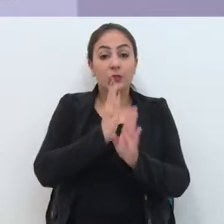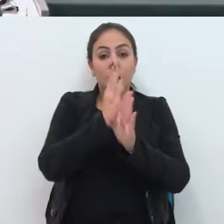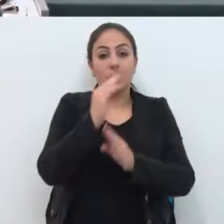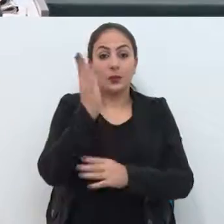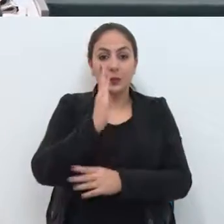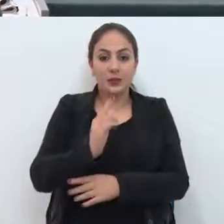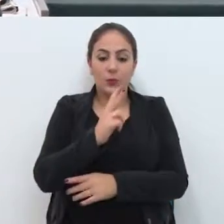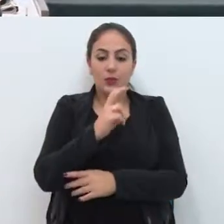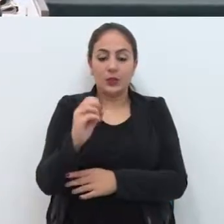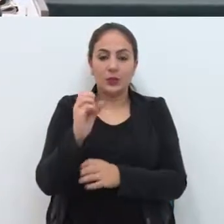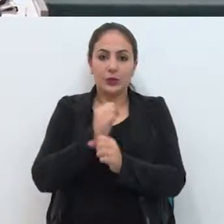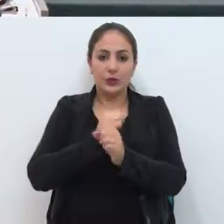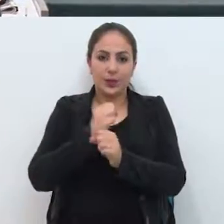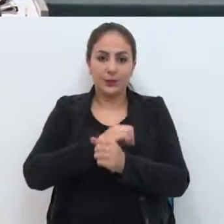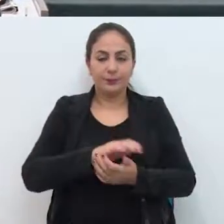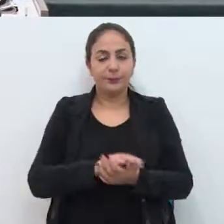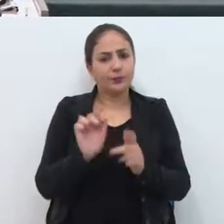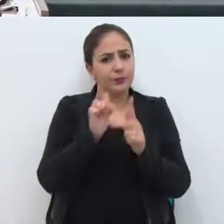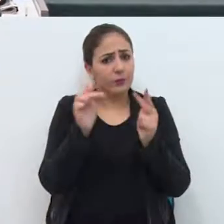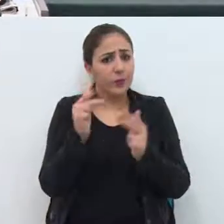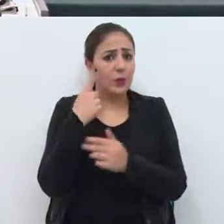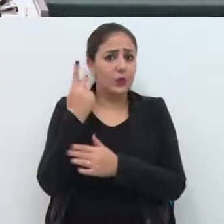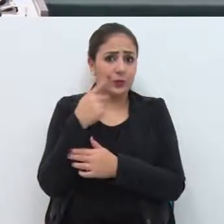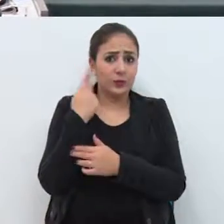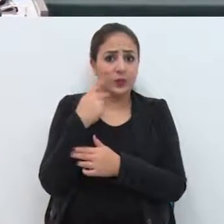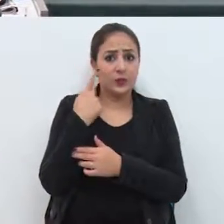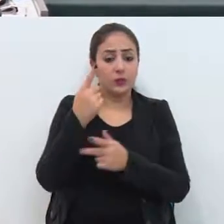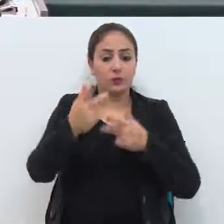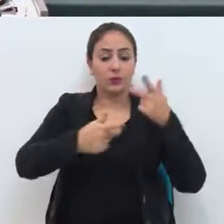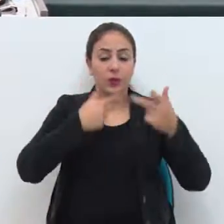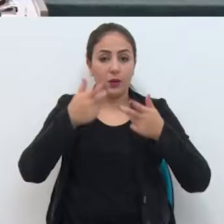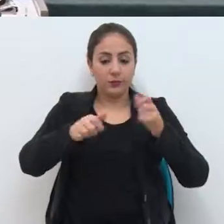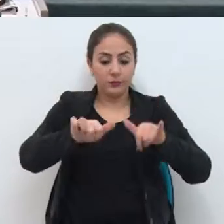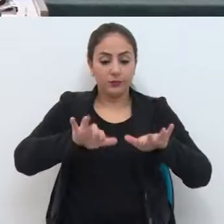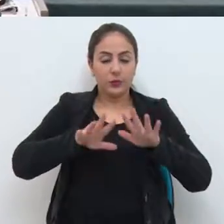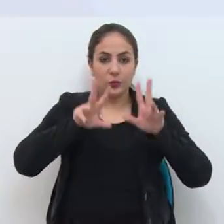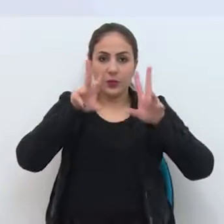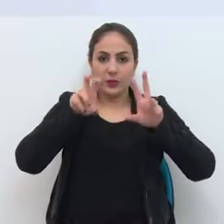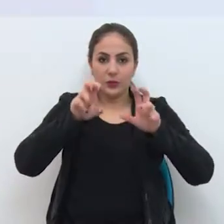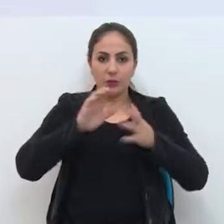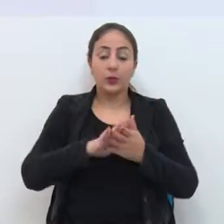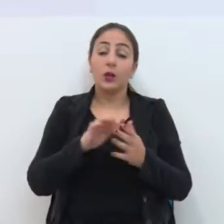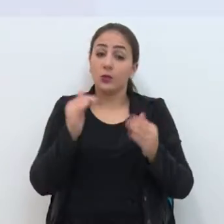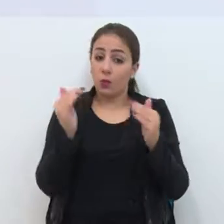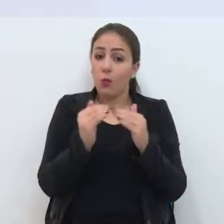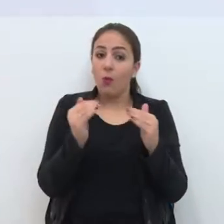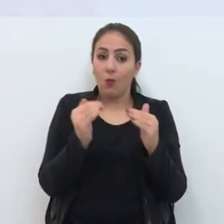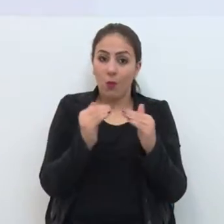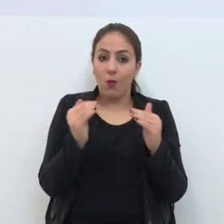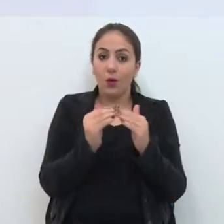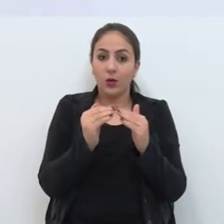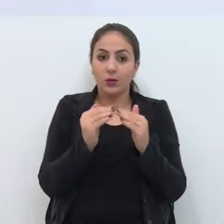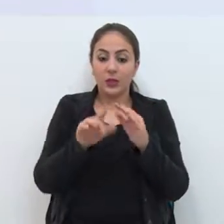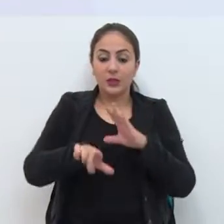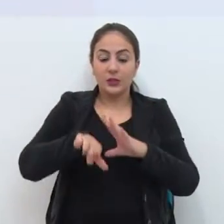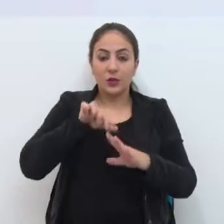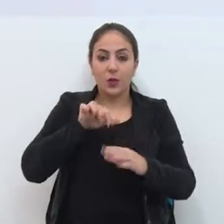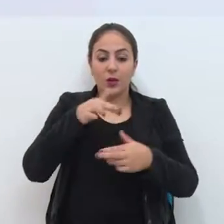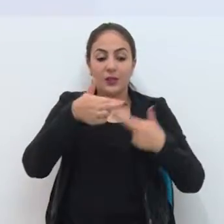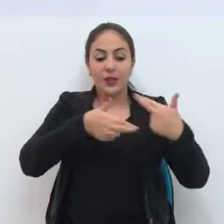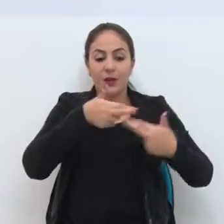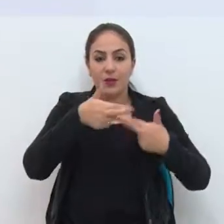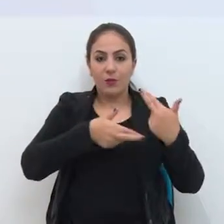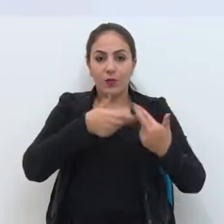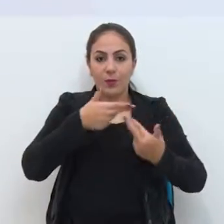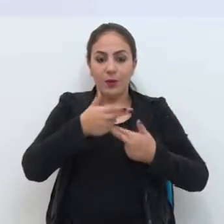os 500 anos. Alguns vereadores se manifestaram na tribuna sobre o assunto. Eles concordam com a alternativa de